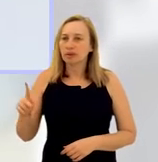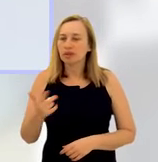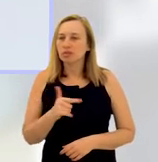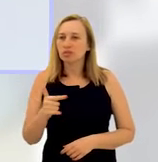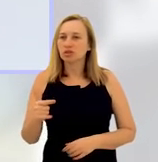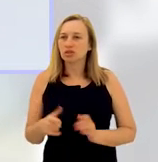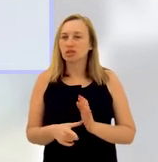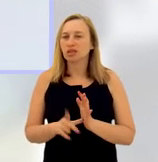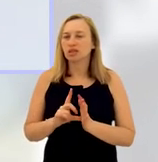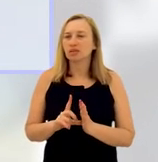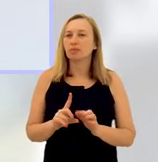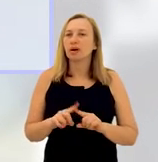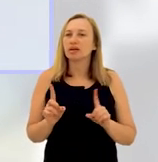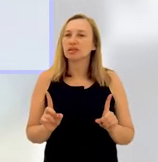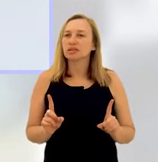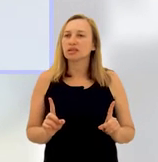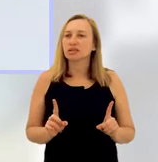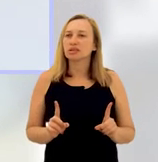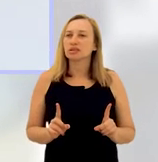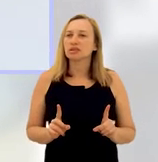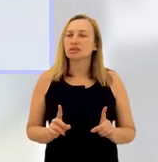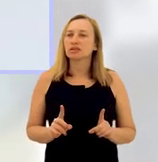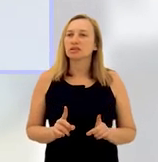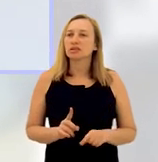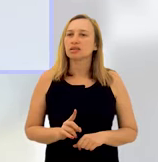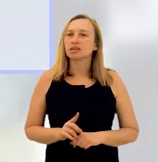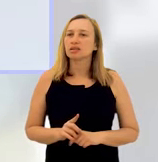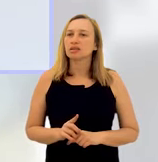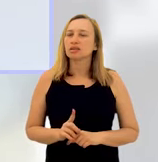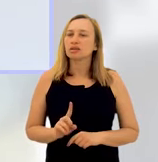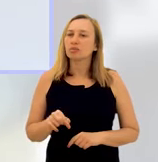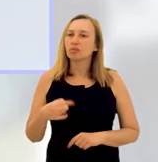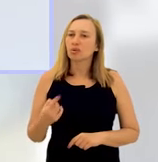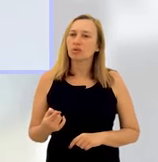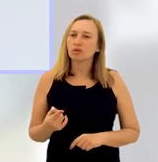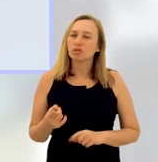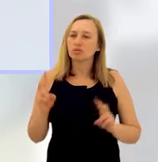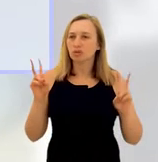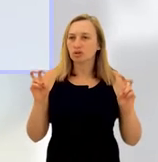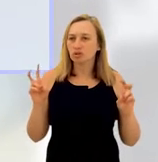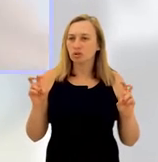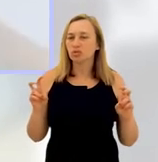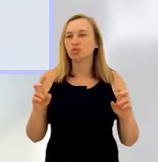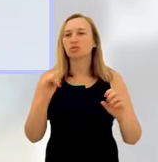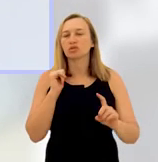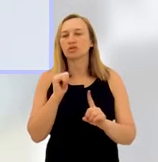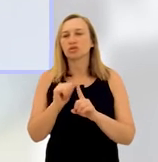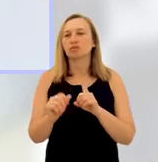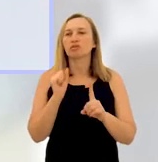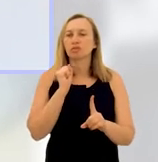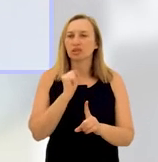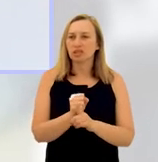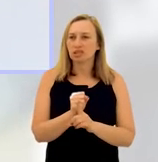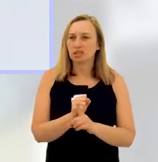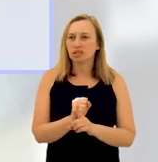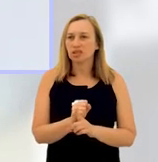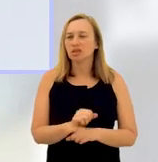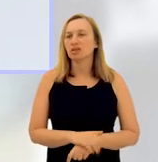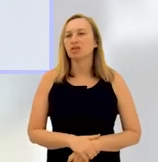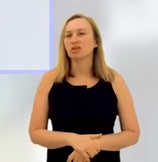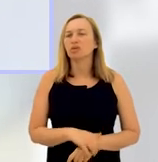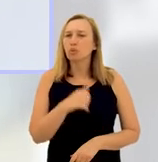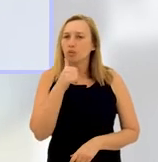pelo aplicativo, porque ainda não existia, mas após um caso notório de feminicídio,